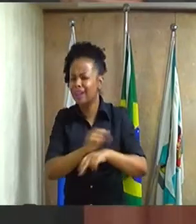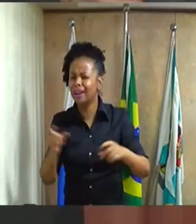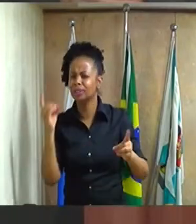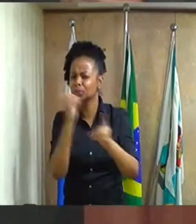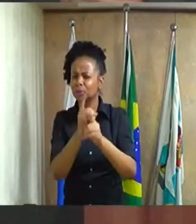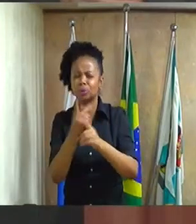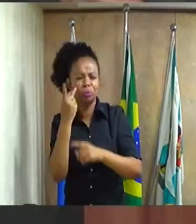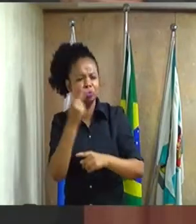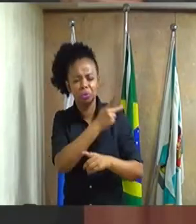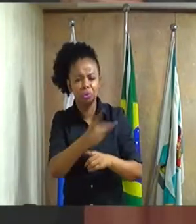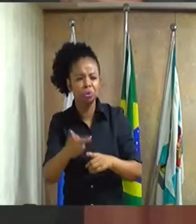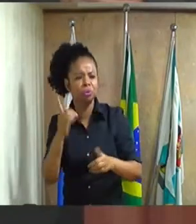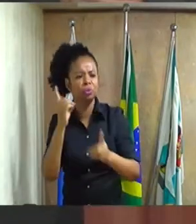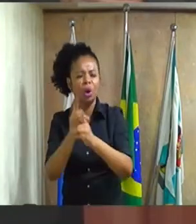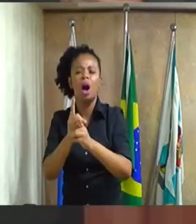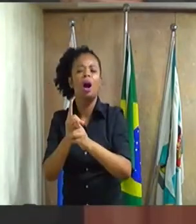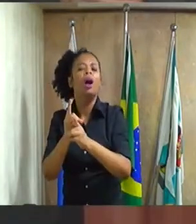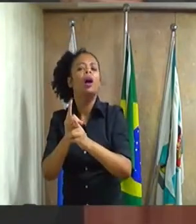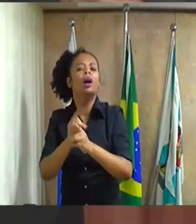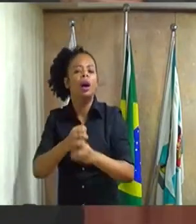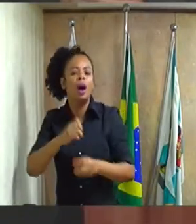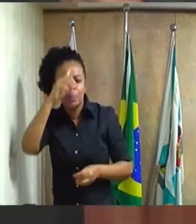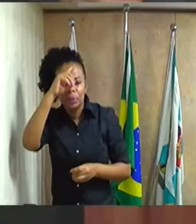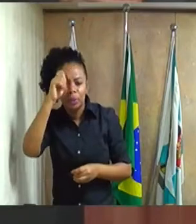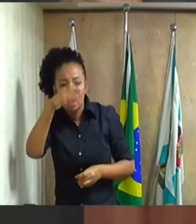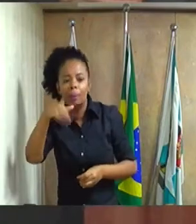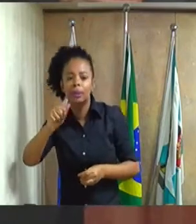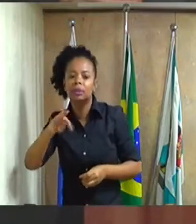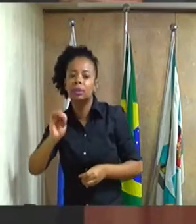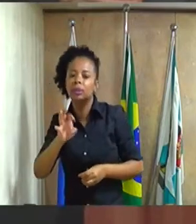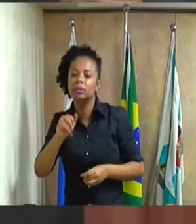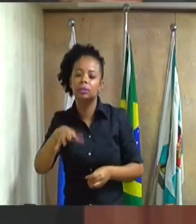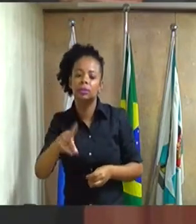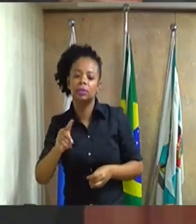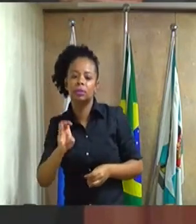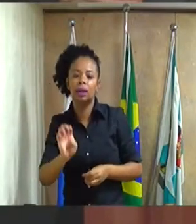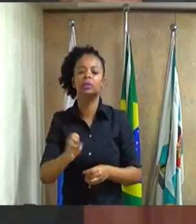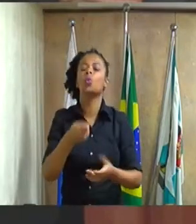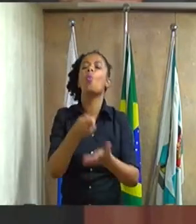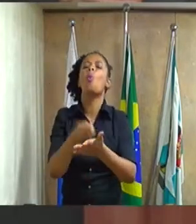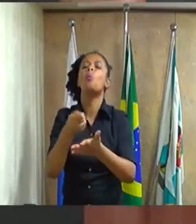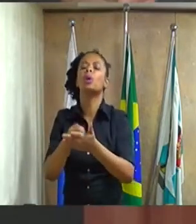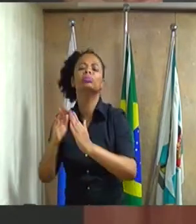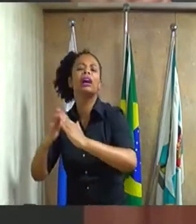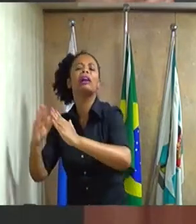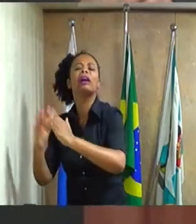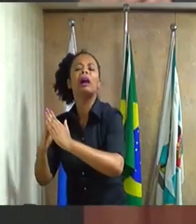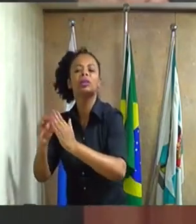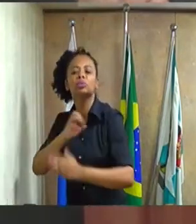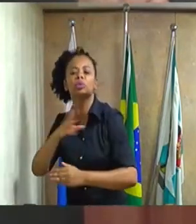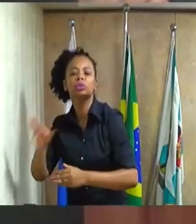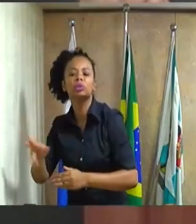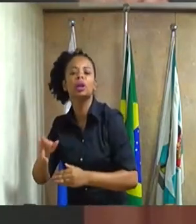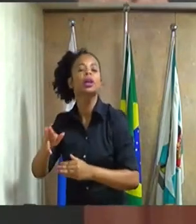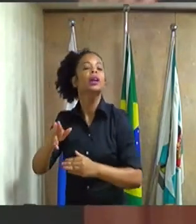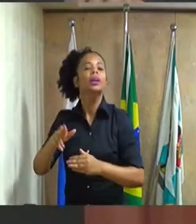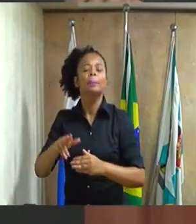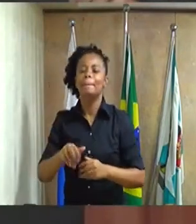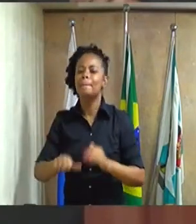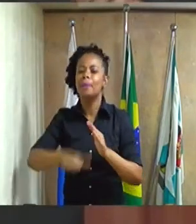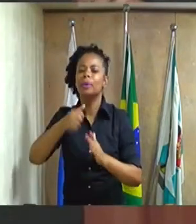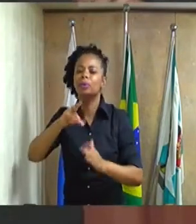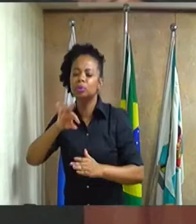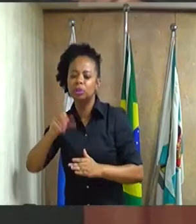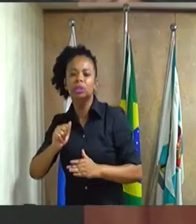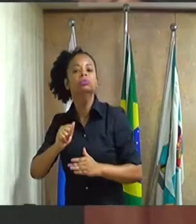Saúde, falando com o Zé Carlos sobre a maternidade, teve atrás do prefeito também o Sandro cobrando, desde o primeiro dia que o Sandro teve a reeleição